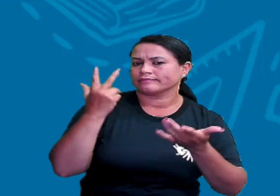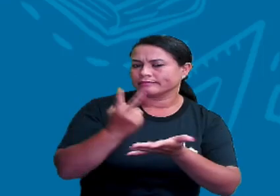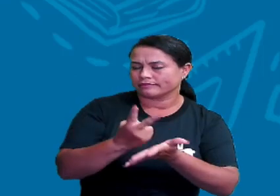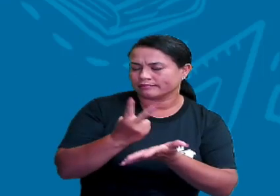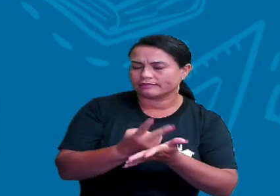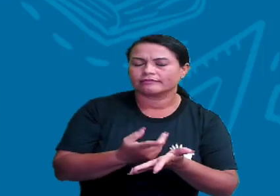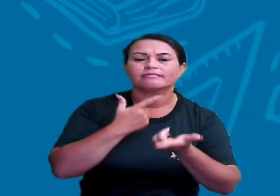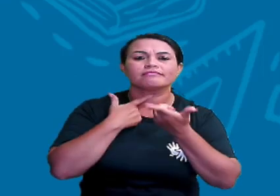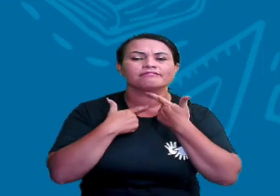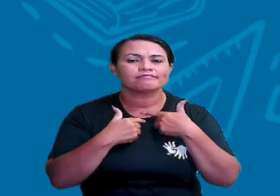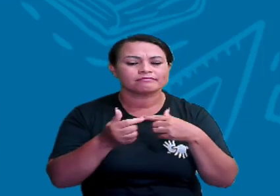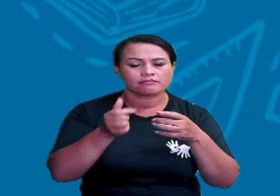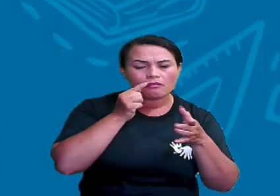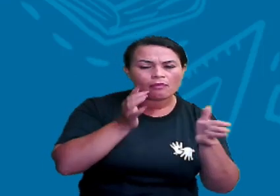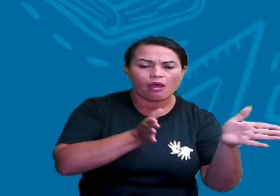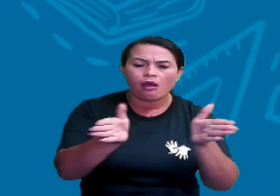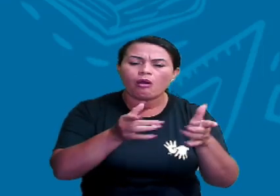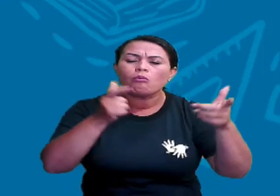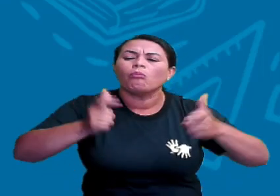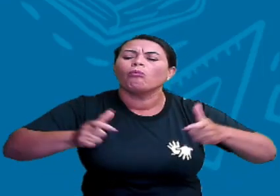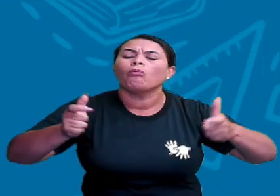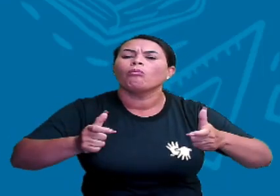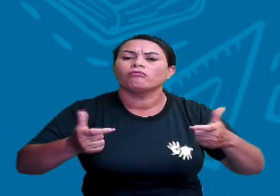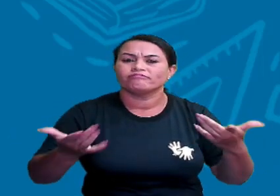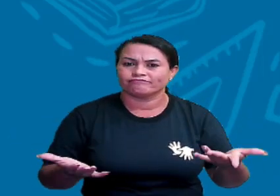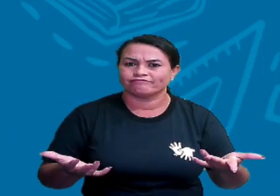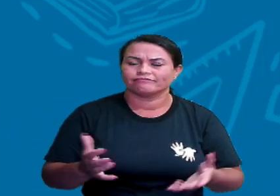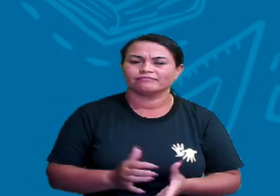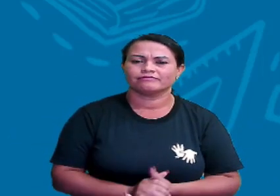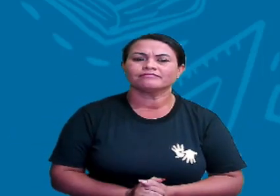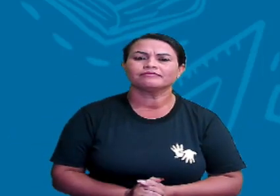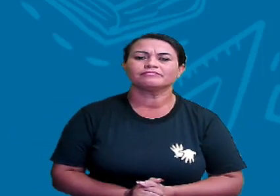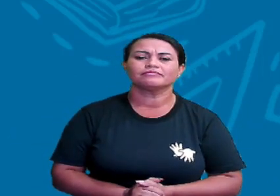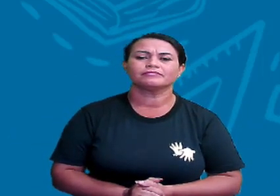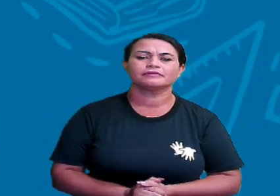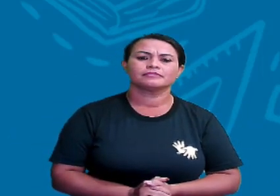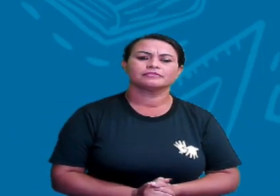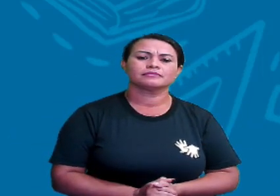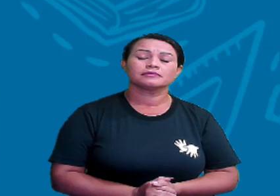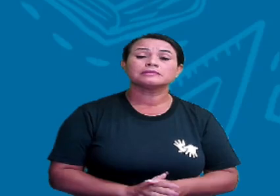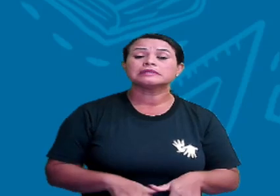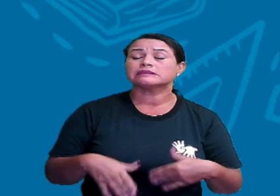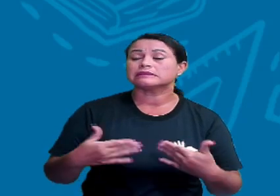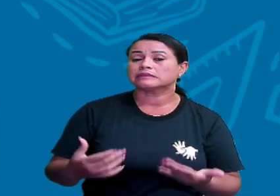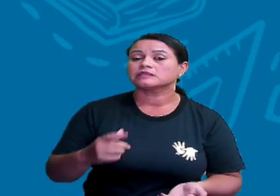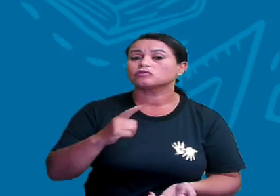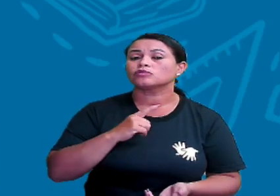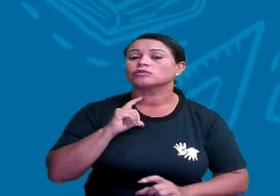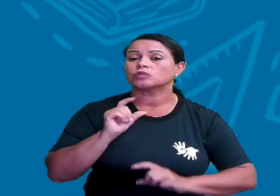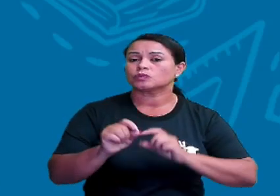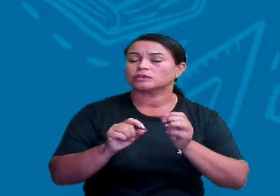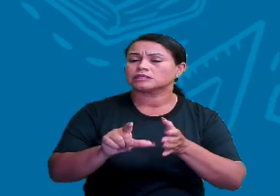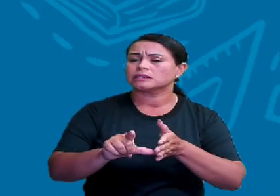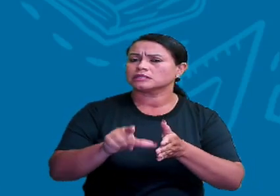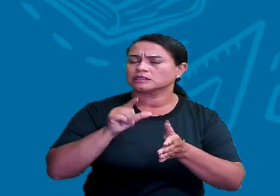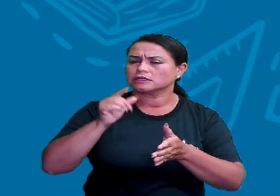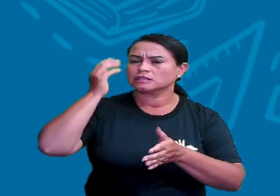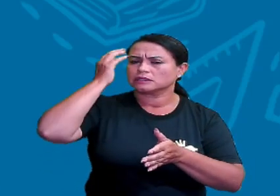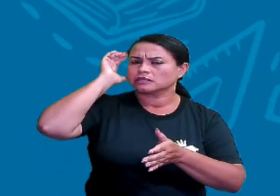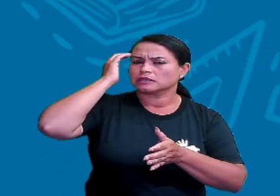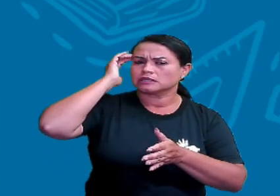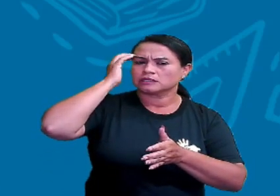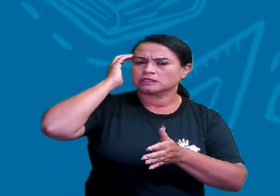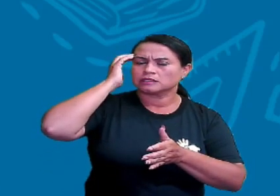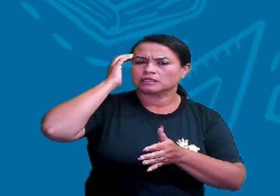orientar, de se localizar, de saber onde está, tá certo? Então, eu tenho aí. Antes de entender